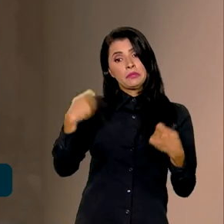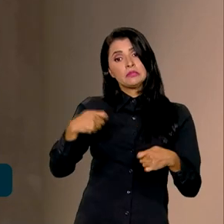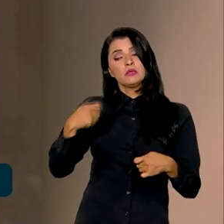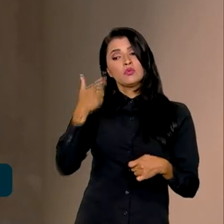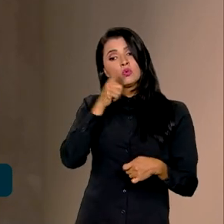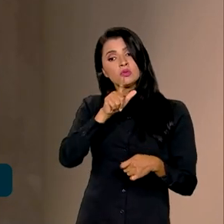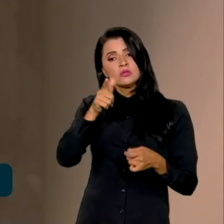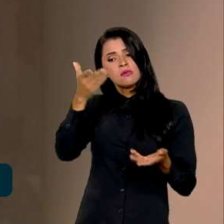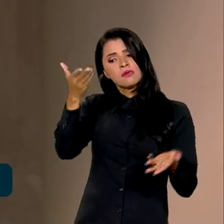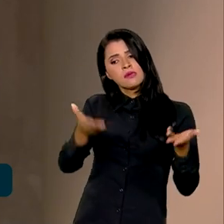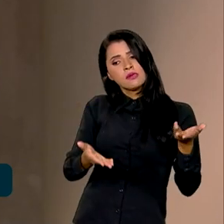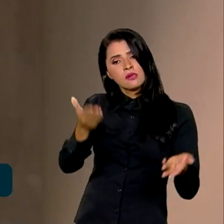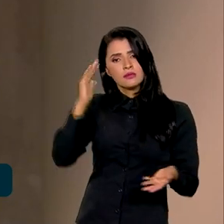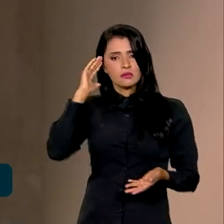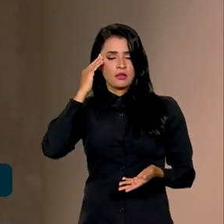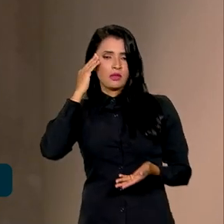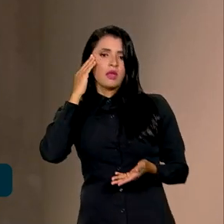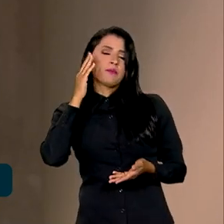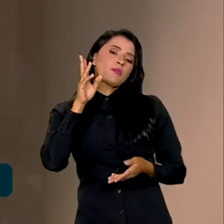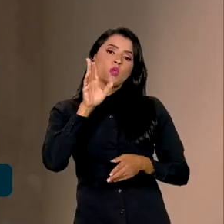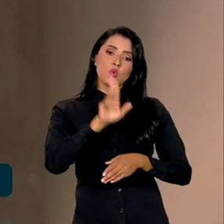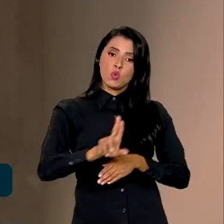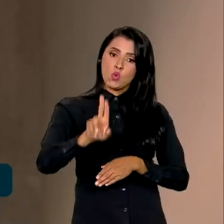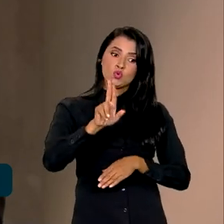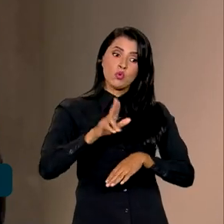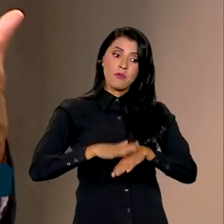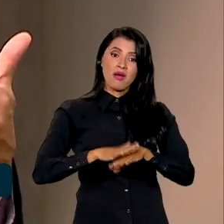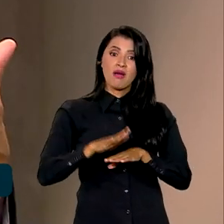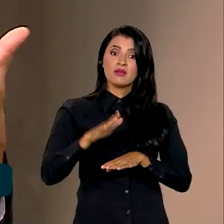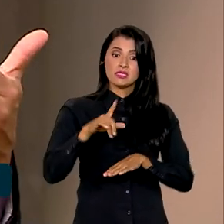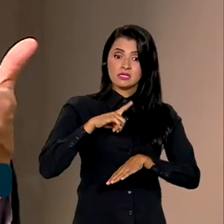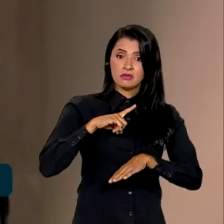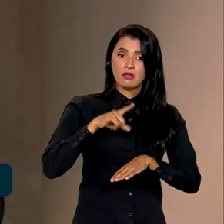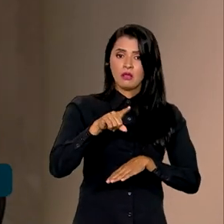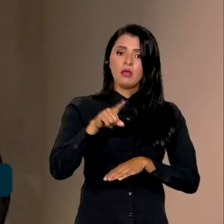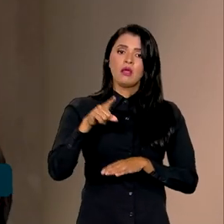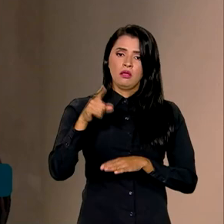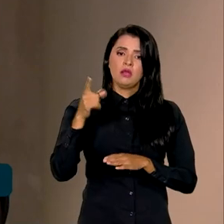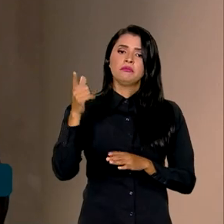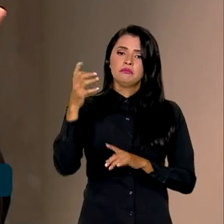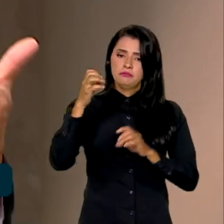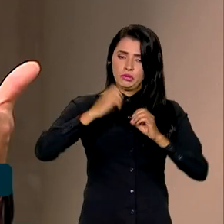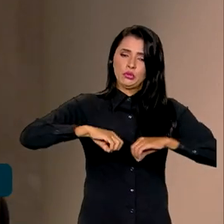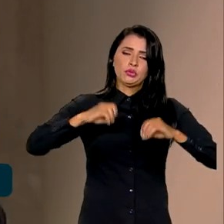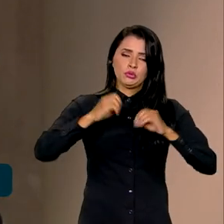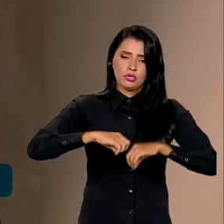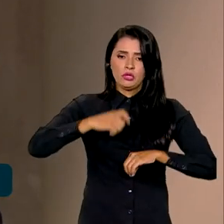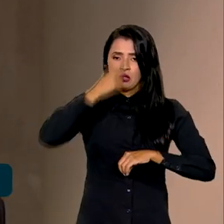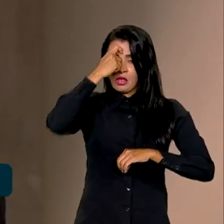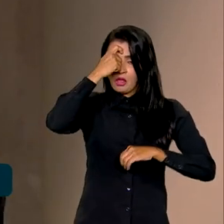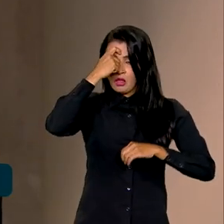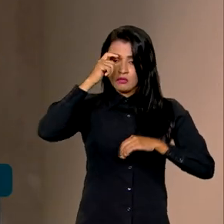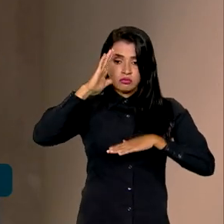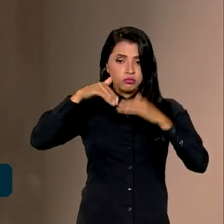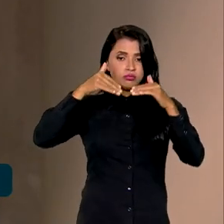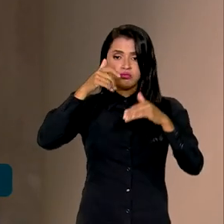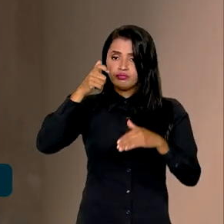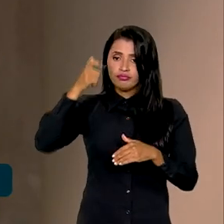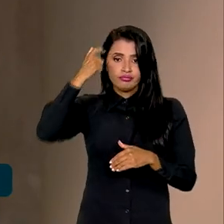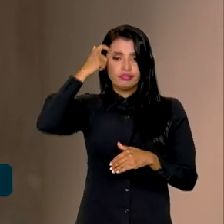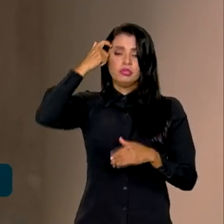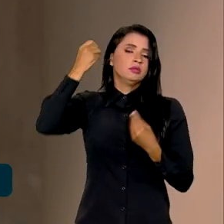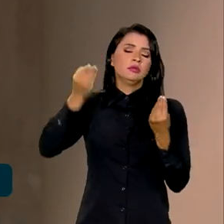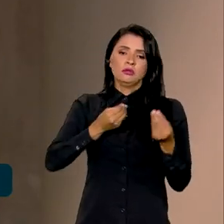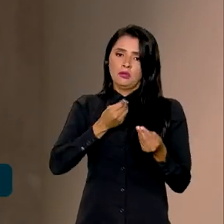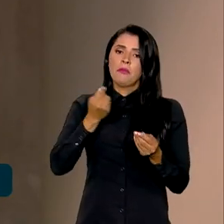fazer esse equilíbrio, entender que determinados usos por mais tempo, eles geram danos no desenvolvimento psíquico das crianças, podem gerar